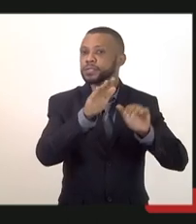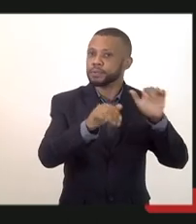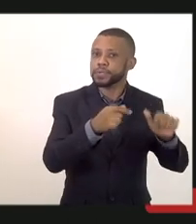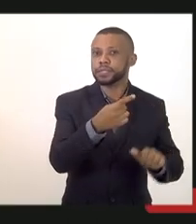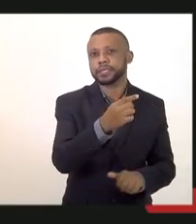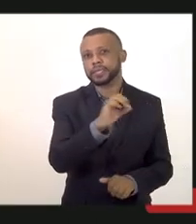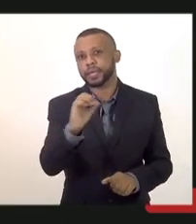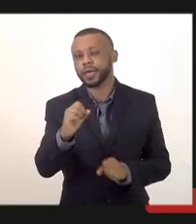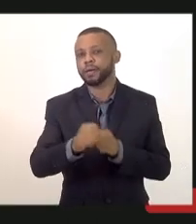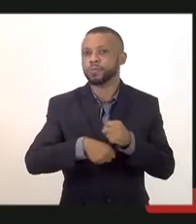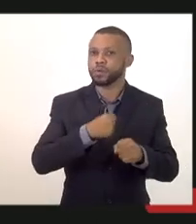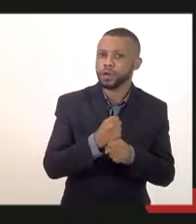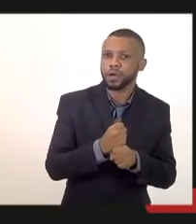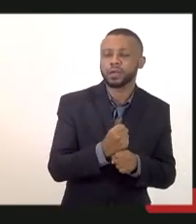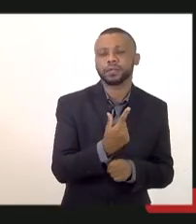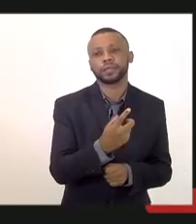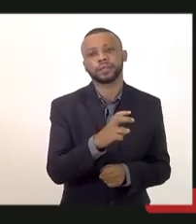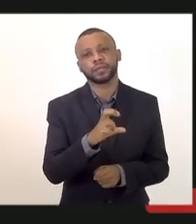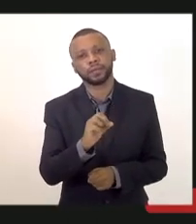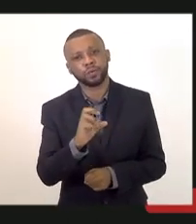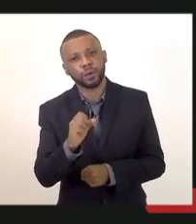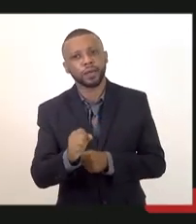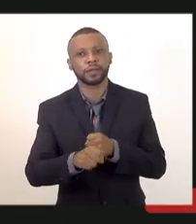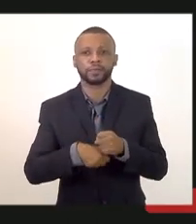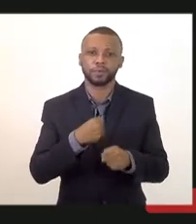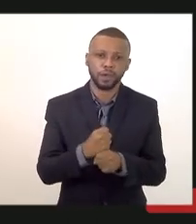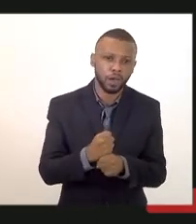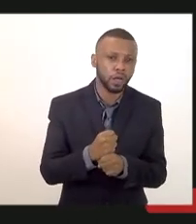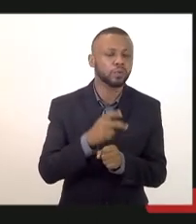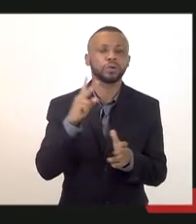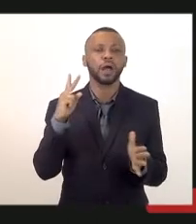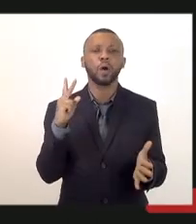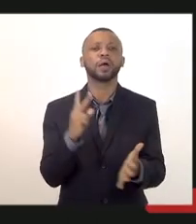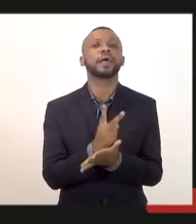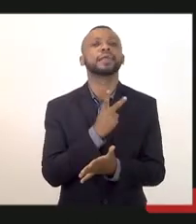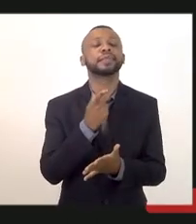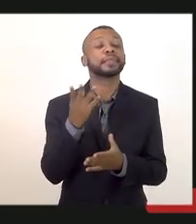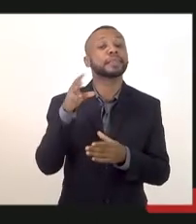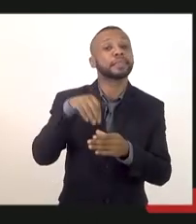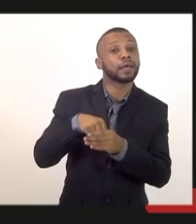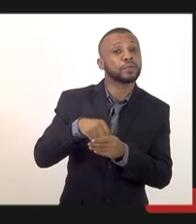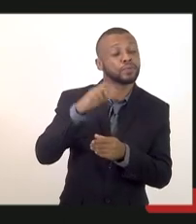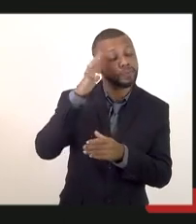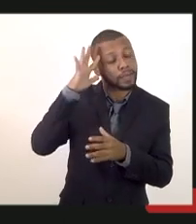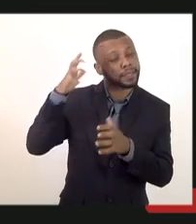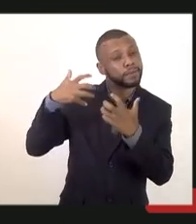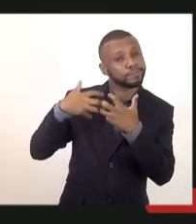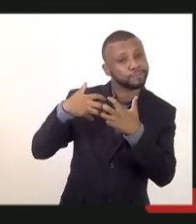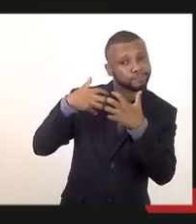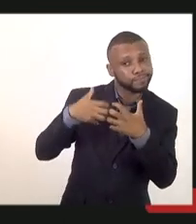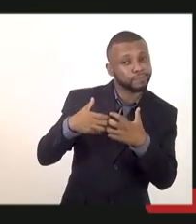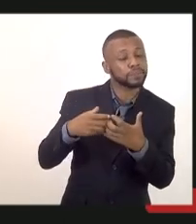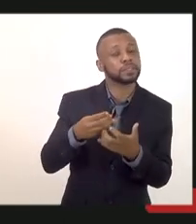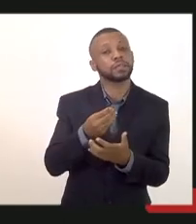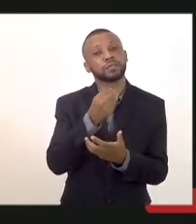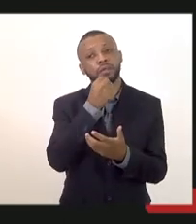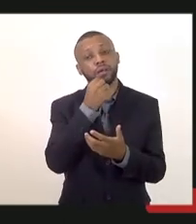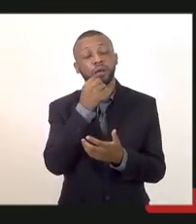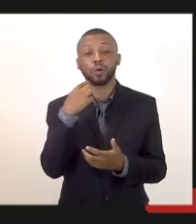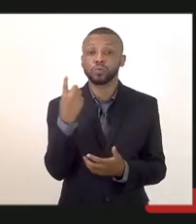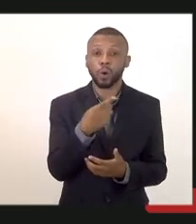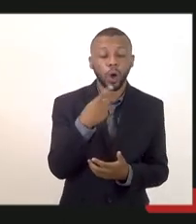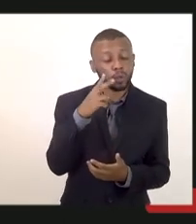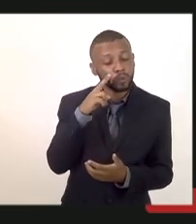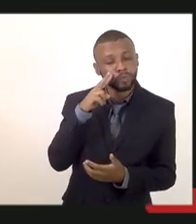ou 50 eu não sei o que acontece dentro desse raciocínio todo é que a gente vê covardemente o nosso modo de